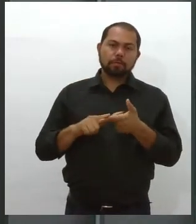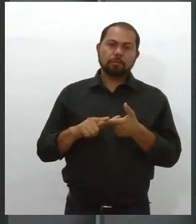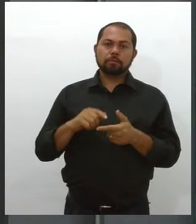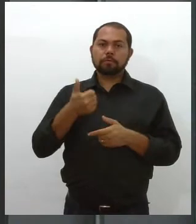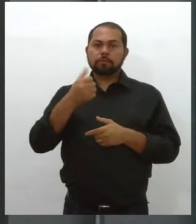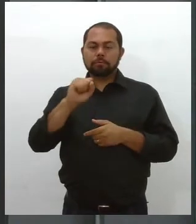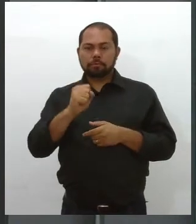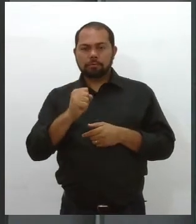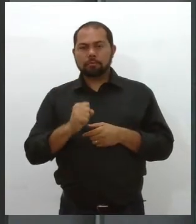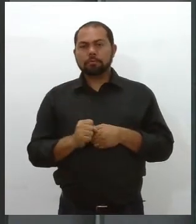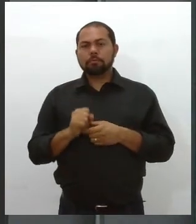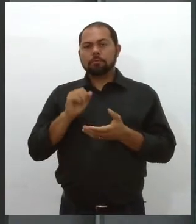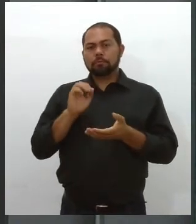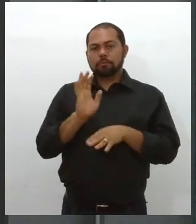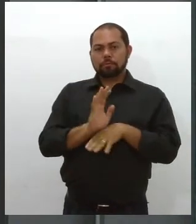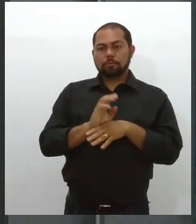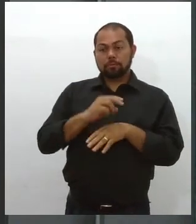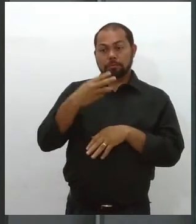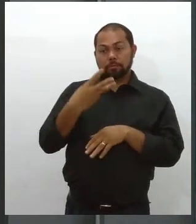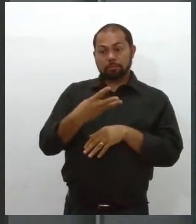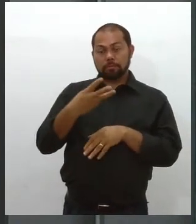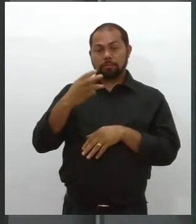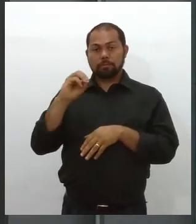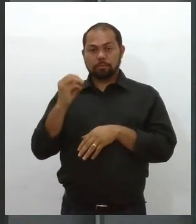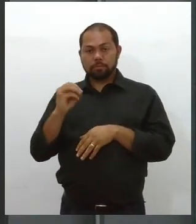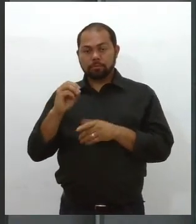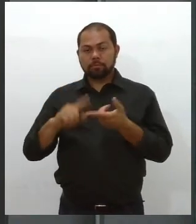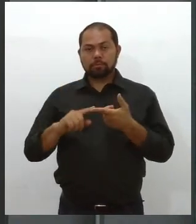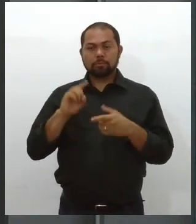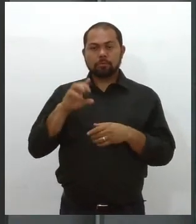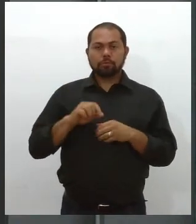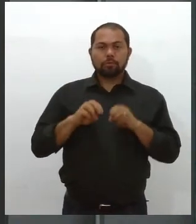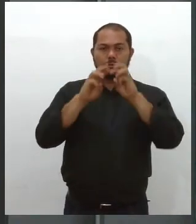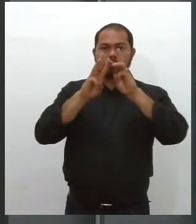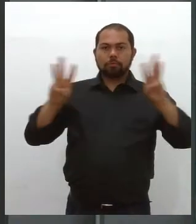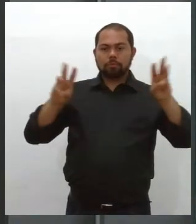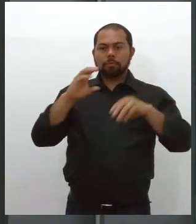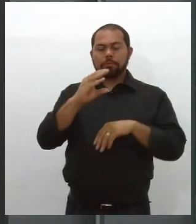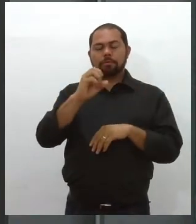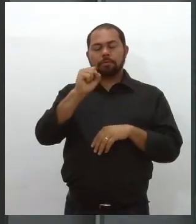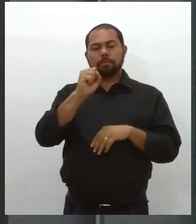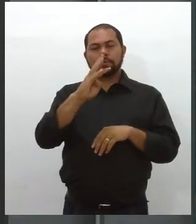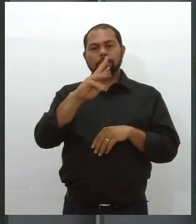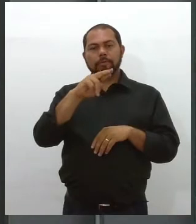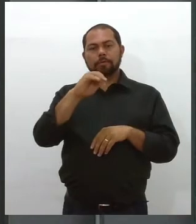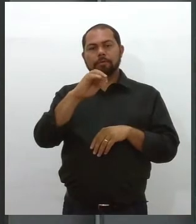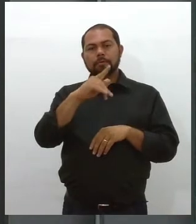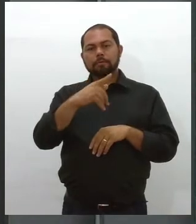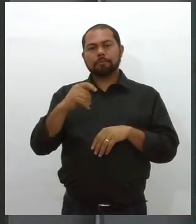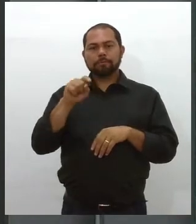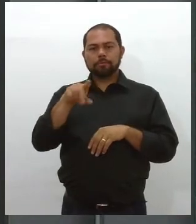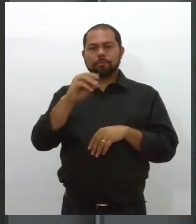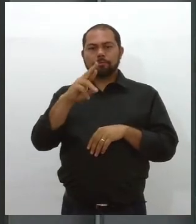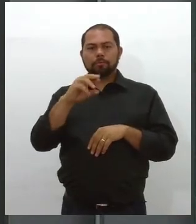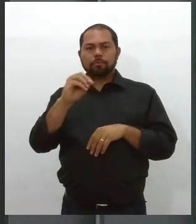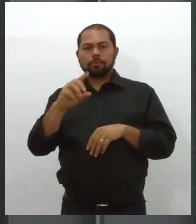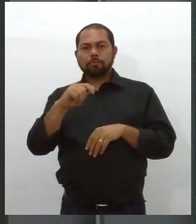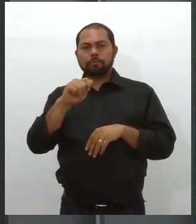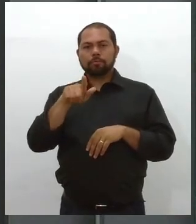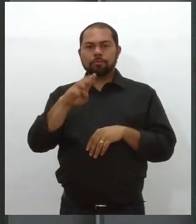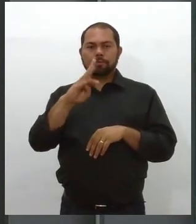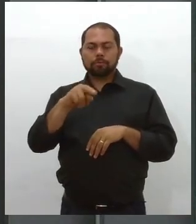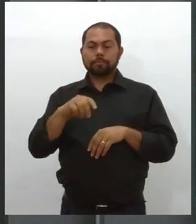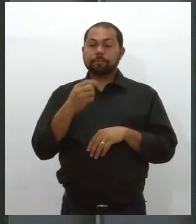do dia 3 de outubro, somente pela página sebrasp.org.br. O valor da taxa de inscrição